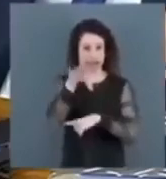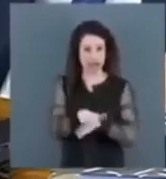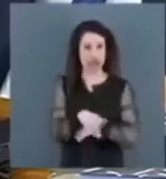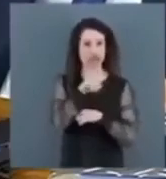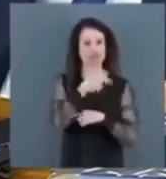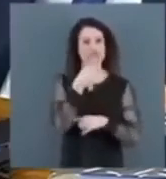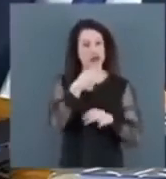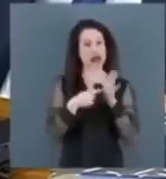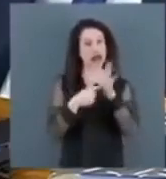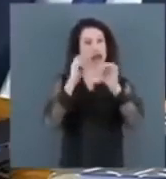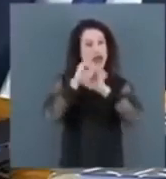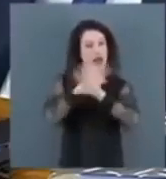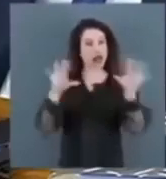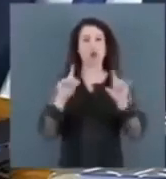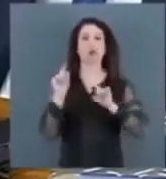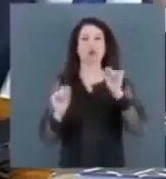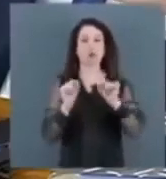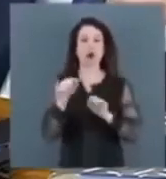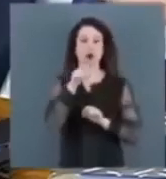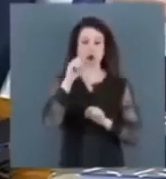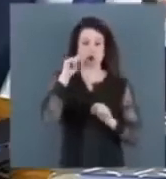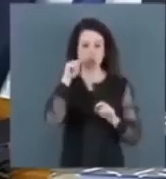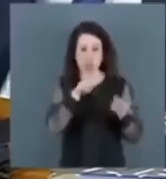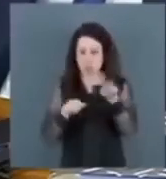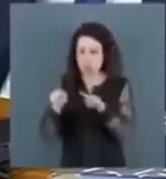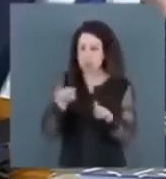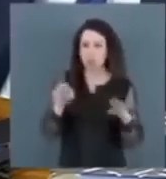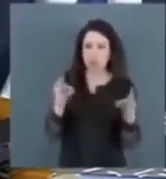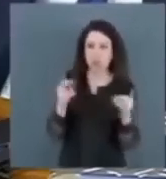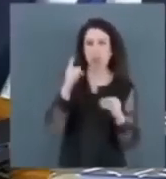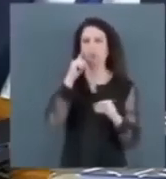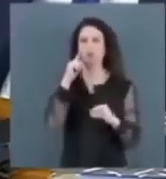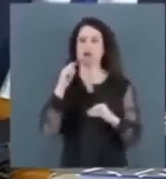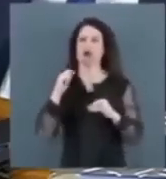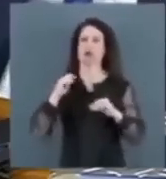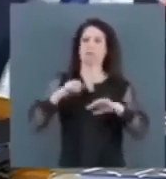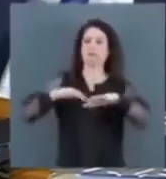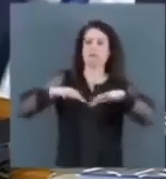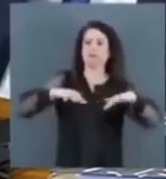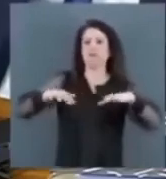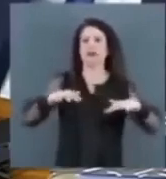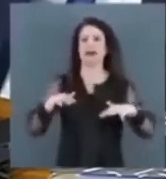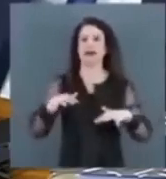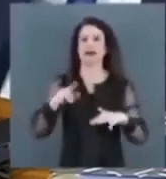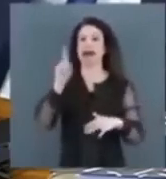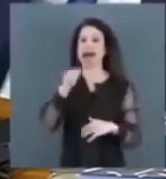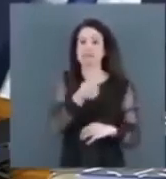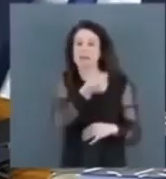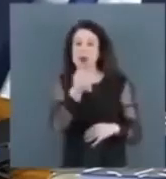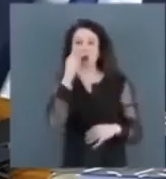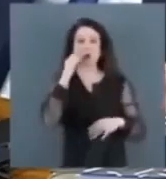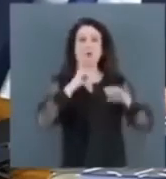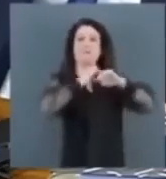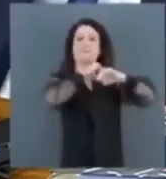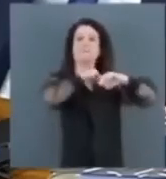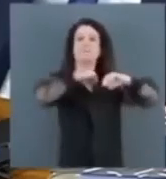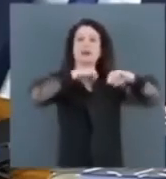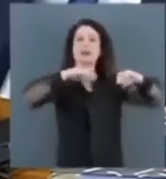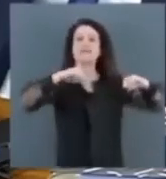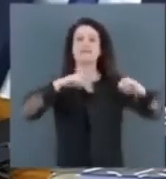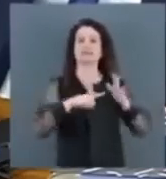deixa claro que você olhou tudo, viu toda a movimentação, que eram poucos manifestantes. Por ser pouco